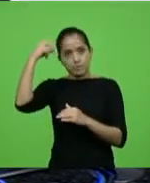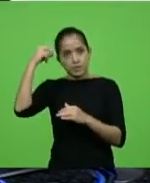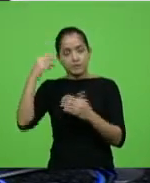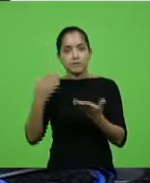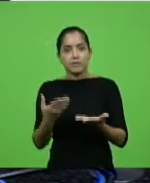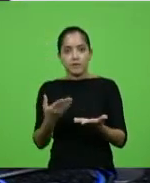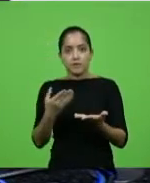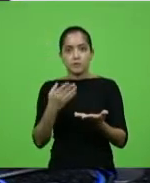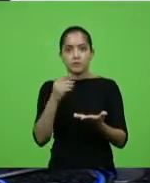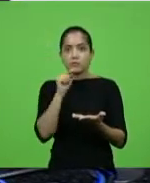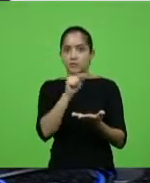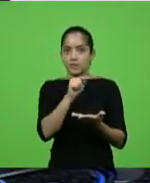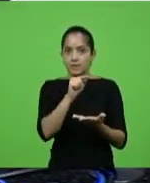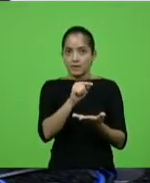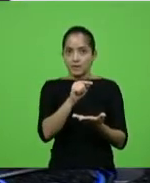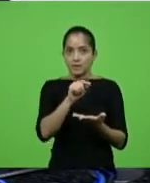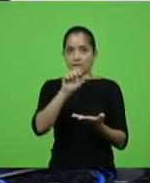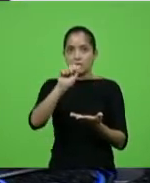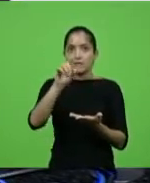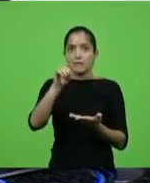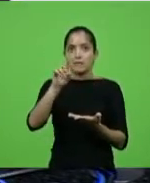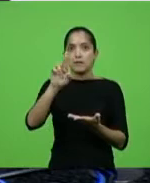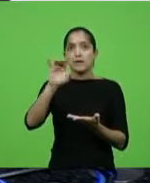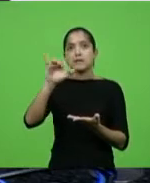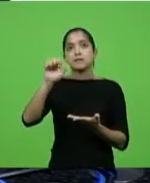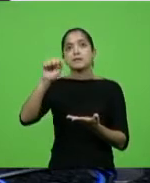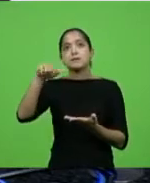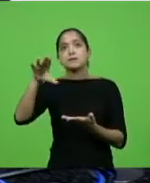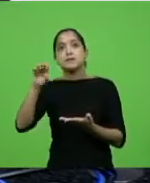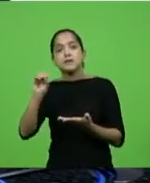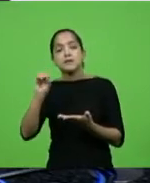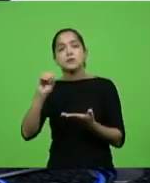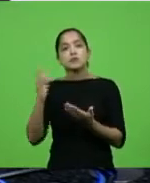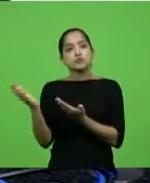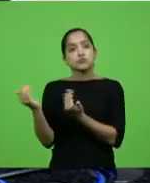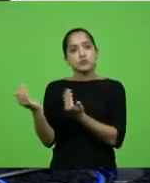Ibirama, prefeito Adriano Pofo. Um jovem,